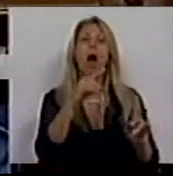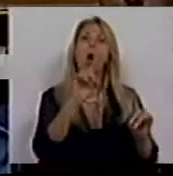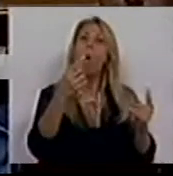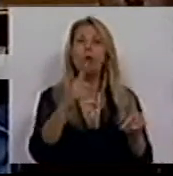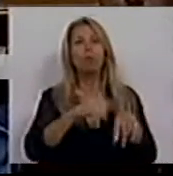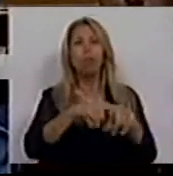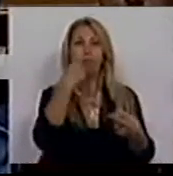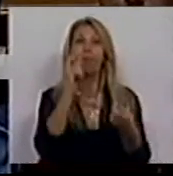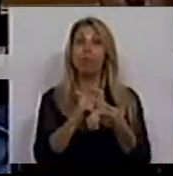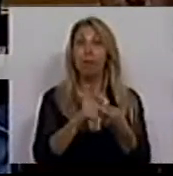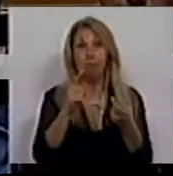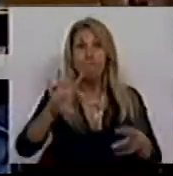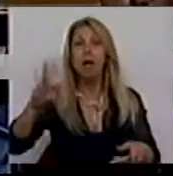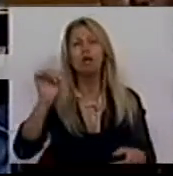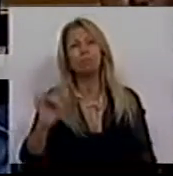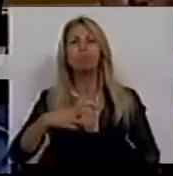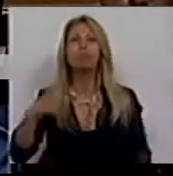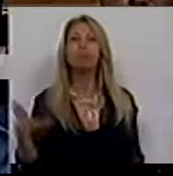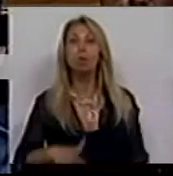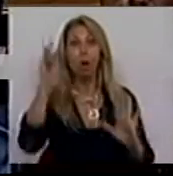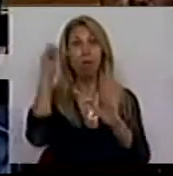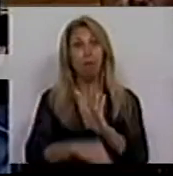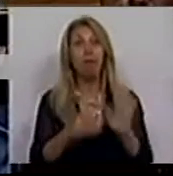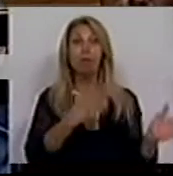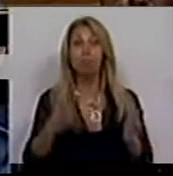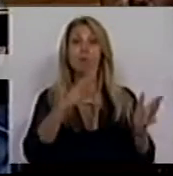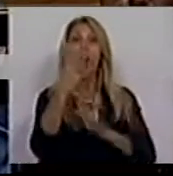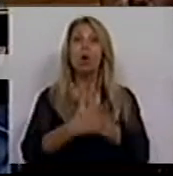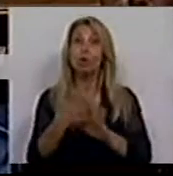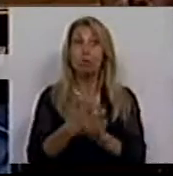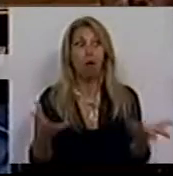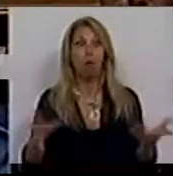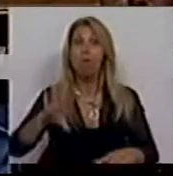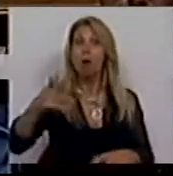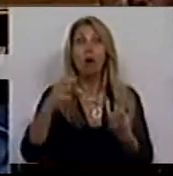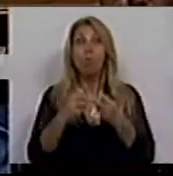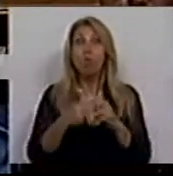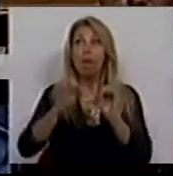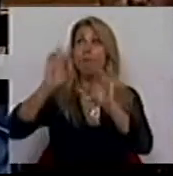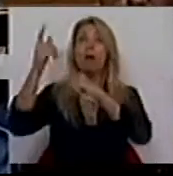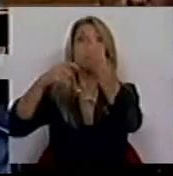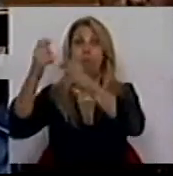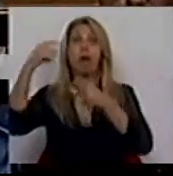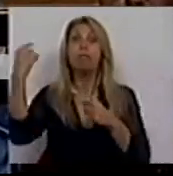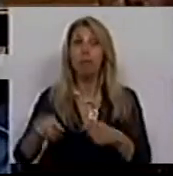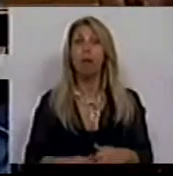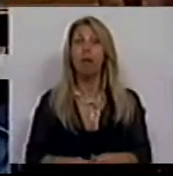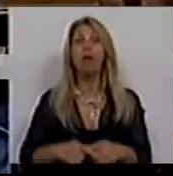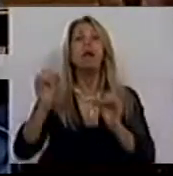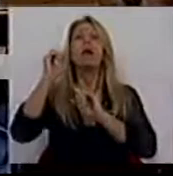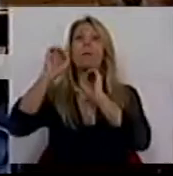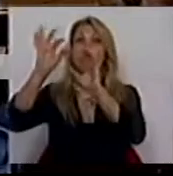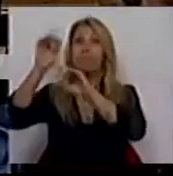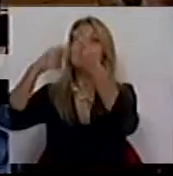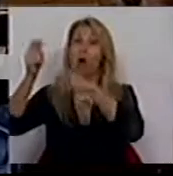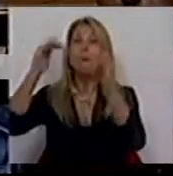Portugal. E esse país que teve uma queda na produção industrial é também um país que está com problemas em exportar. Tem exportado menos,